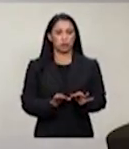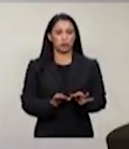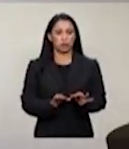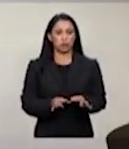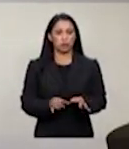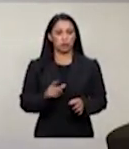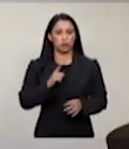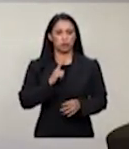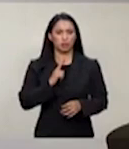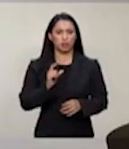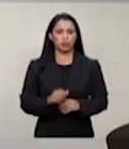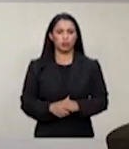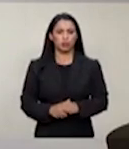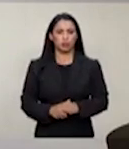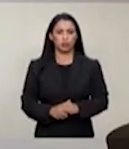E explicarei.